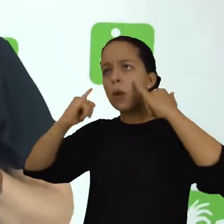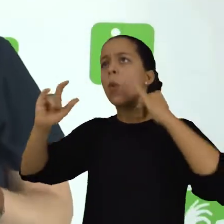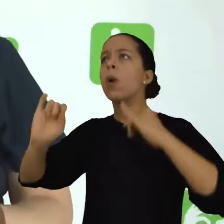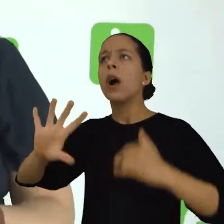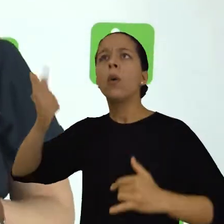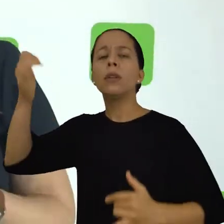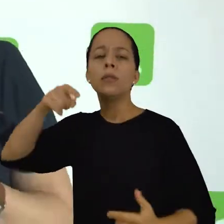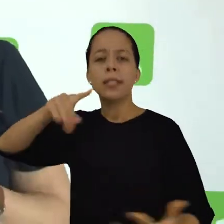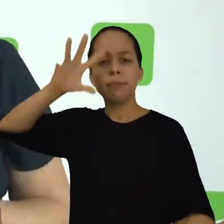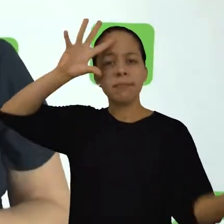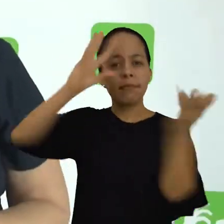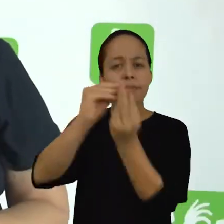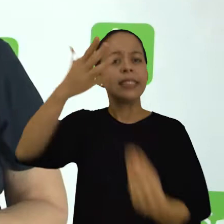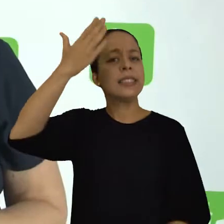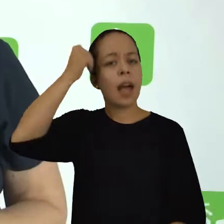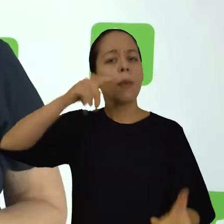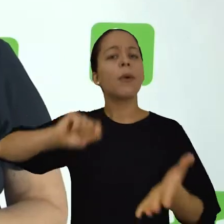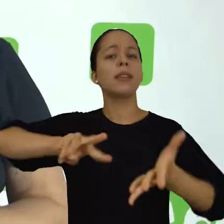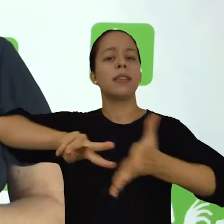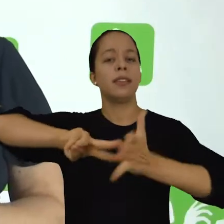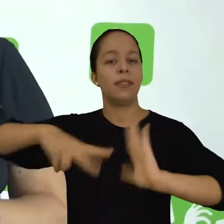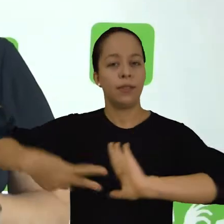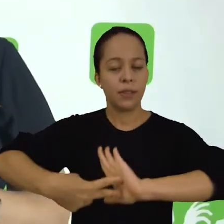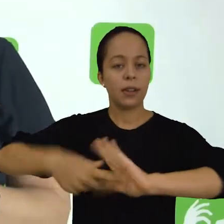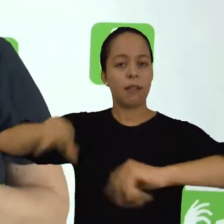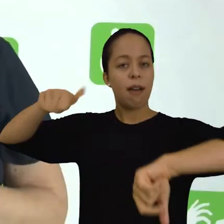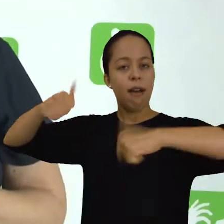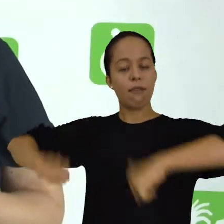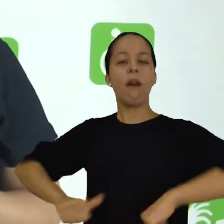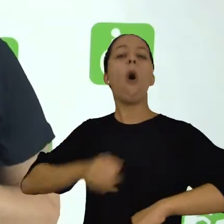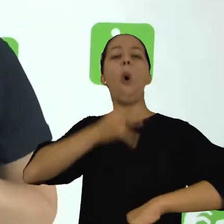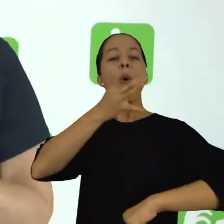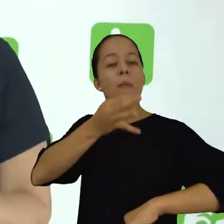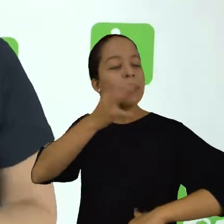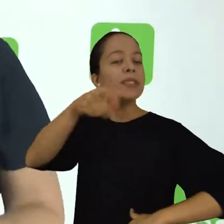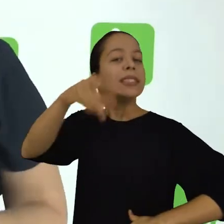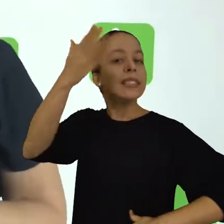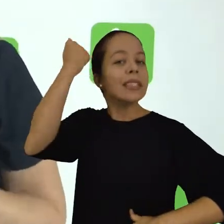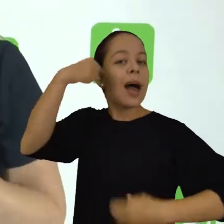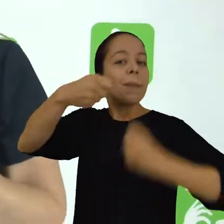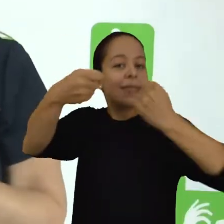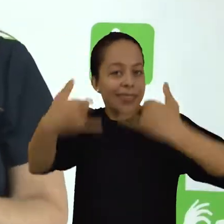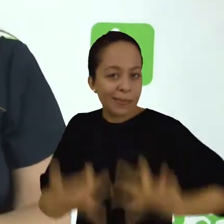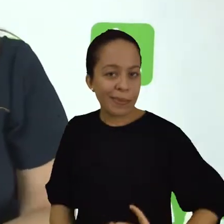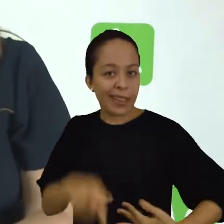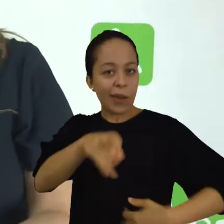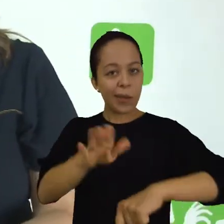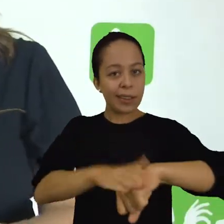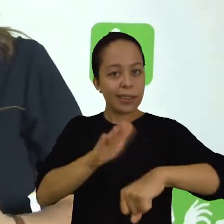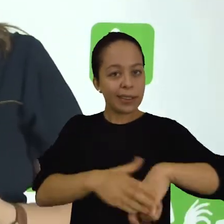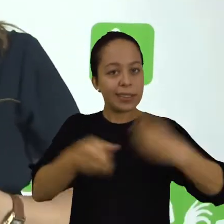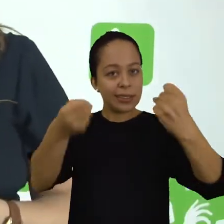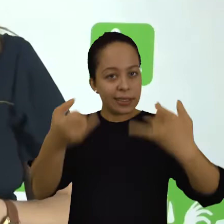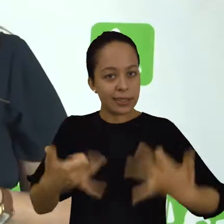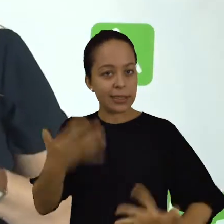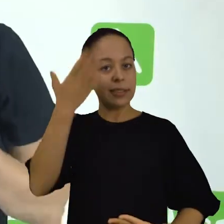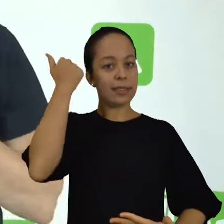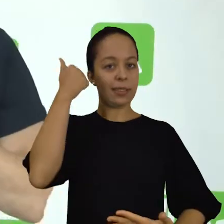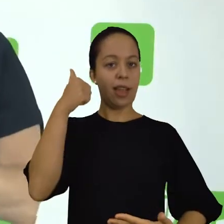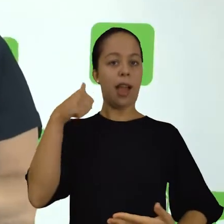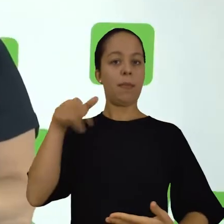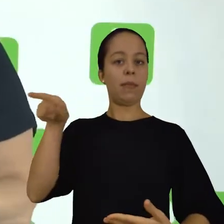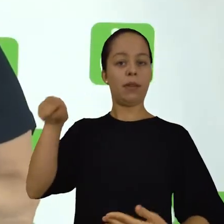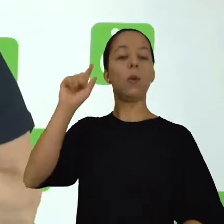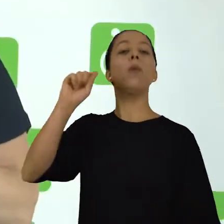dados e fatos que são apresentados. Que você faça uma análise crítica em relação ao que você tem